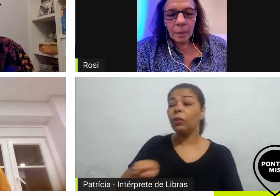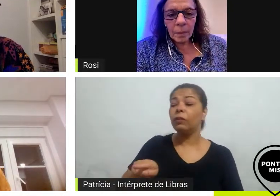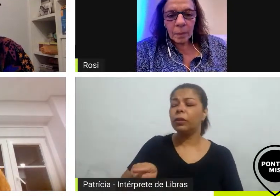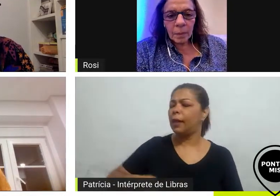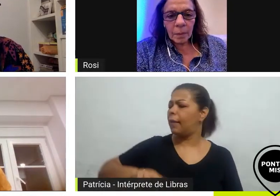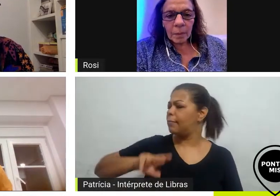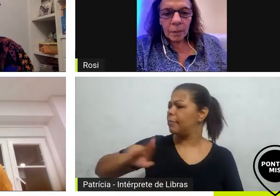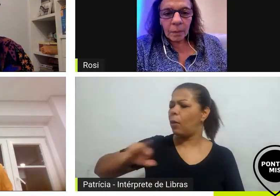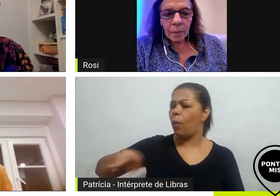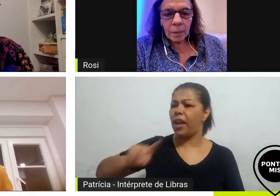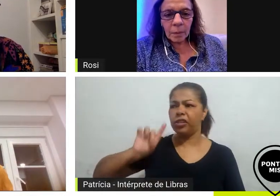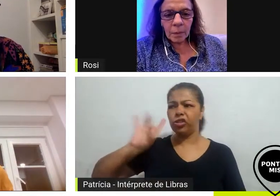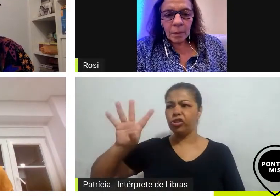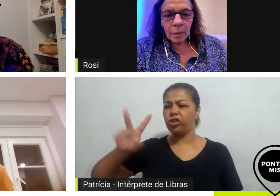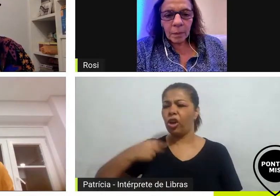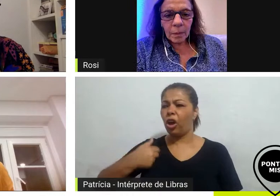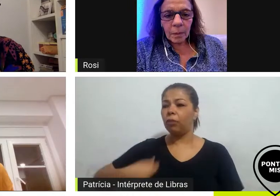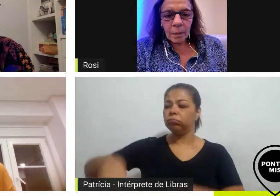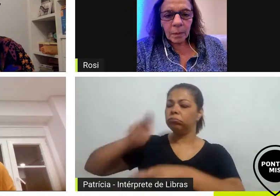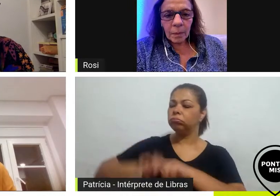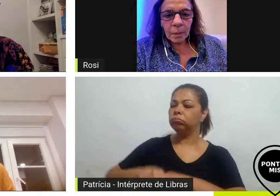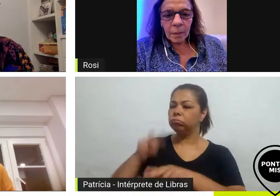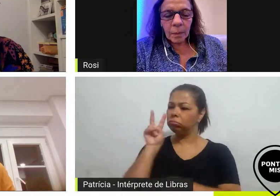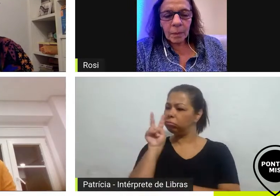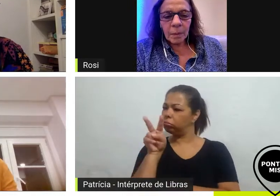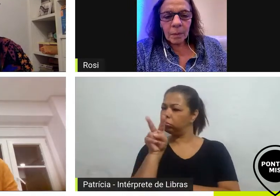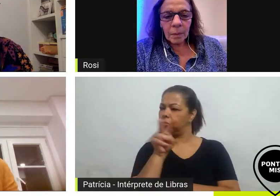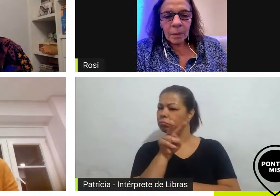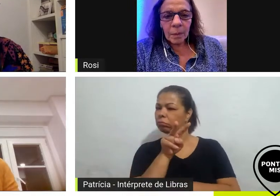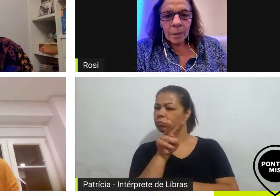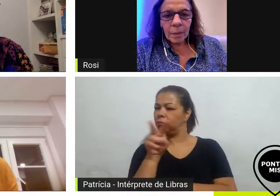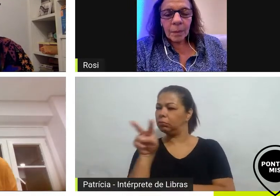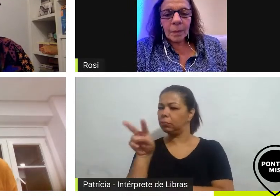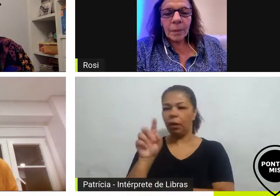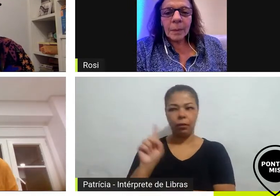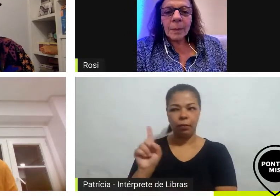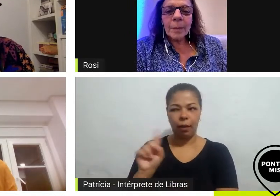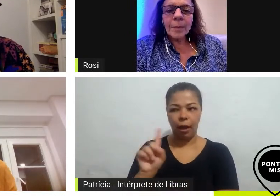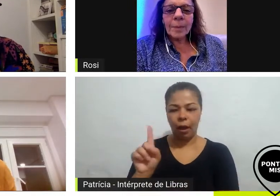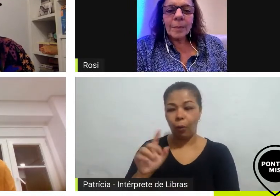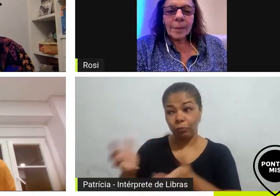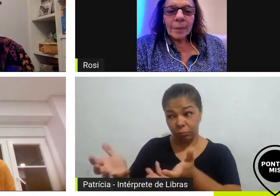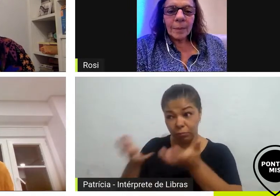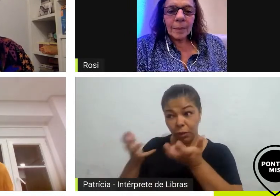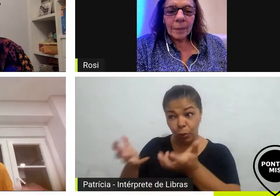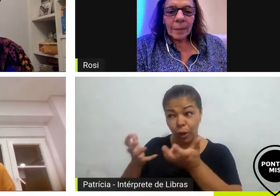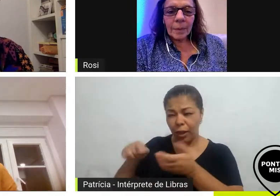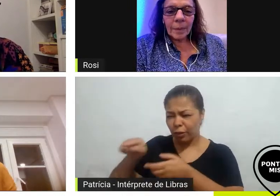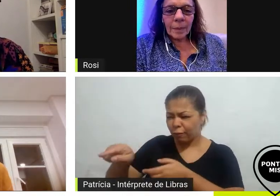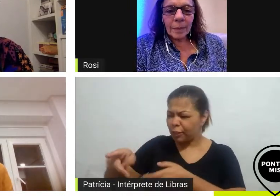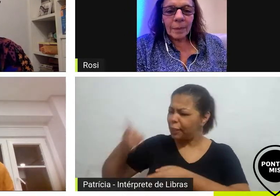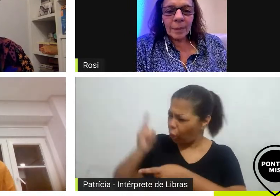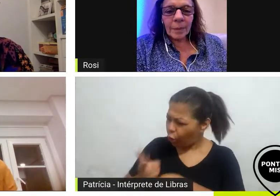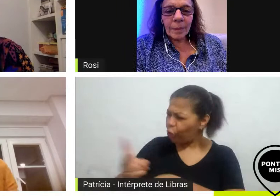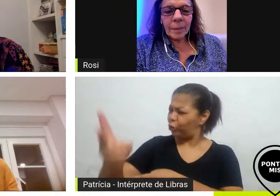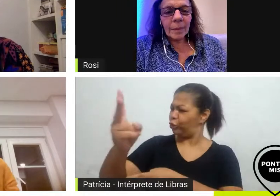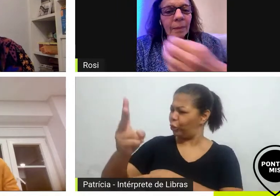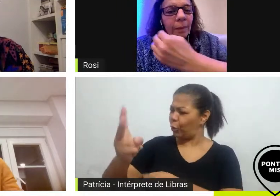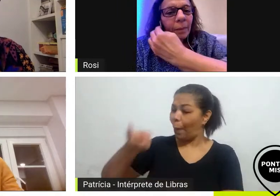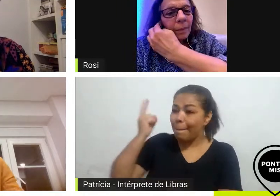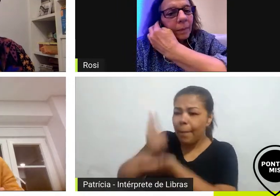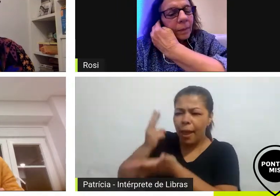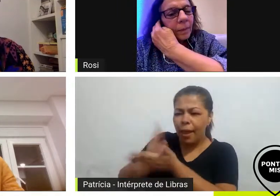espectador do castelo segundo eu sou e eu quero mantê-lo desse jeito eu quero o seu olhar isento